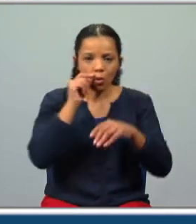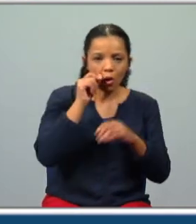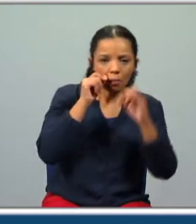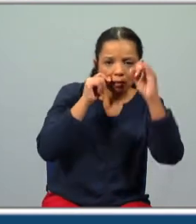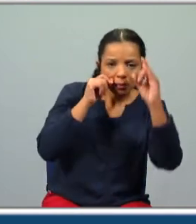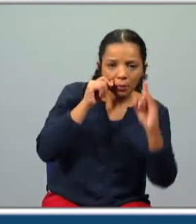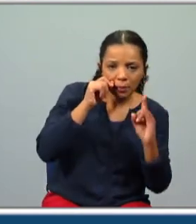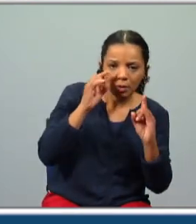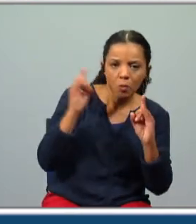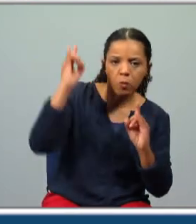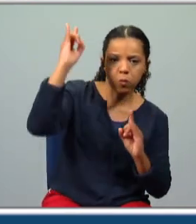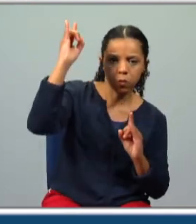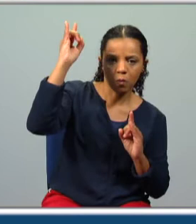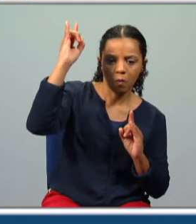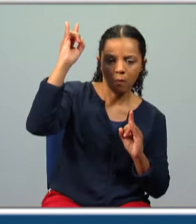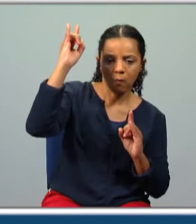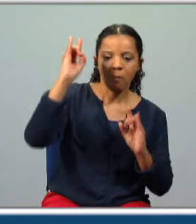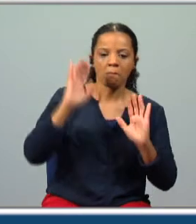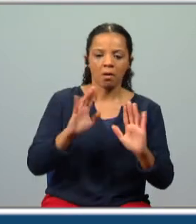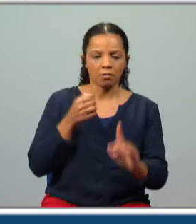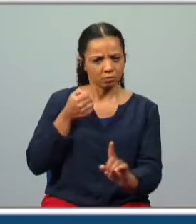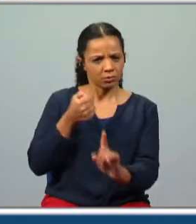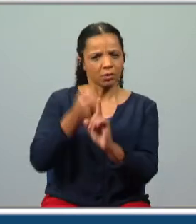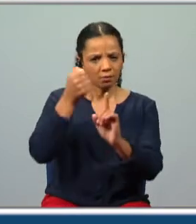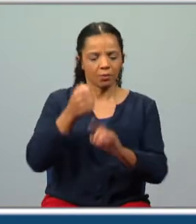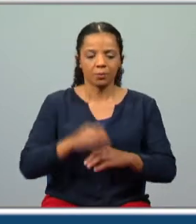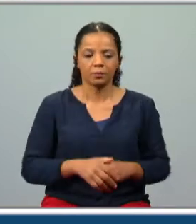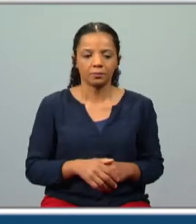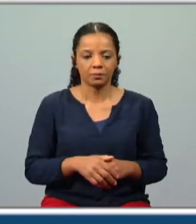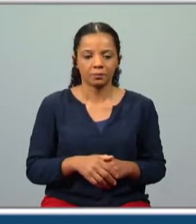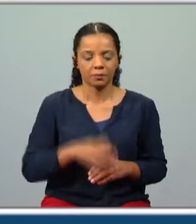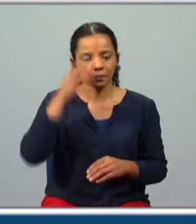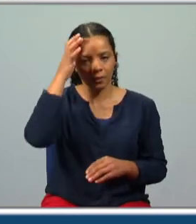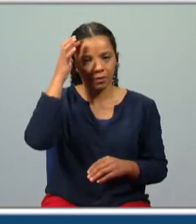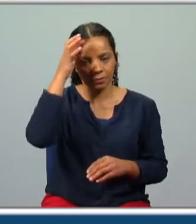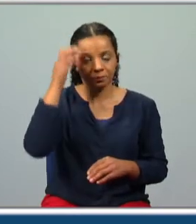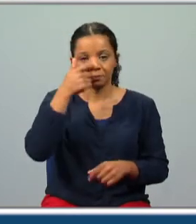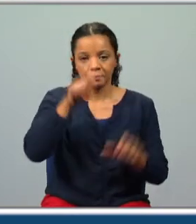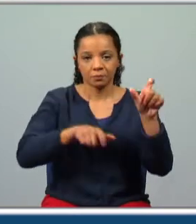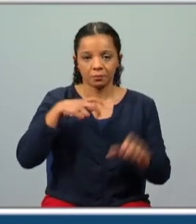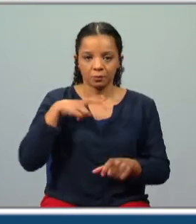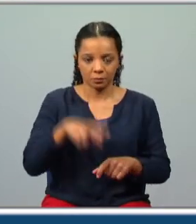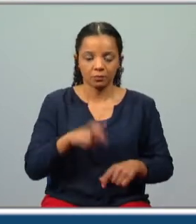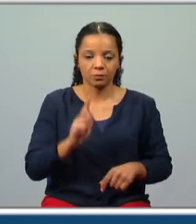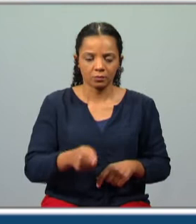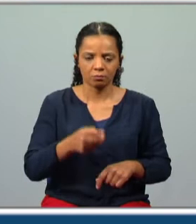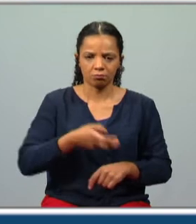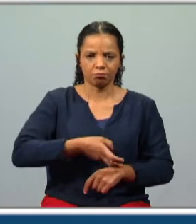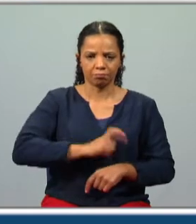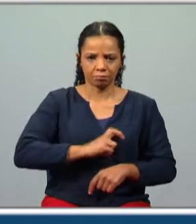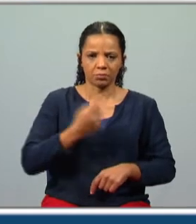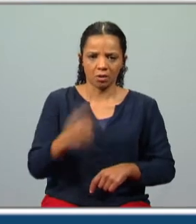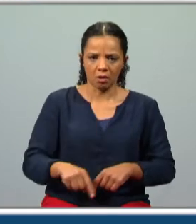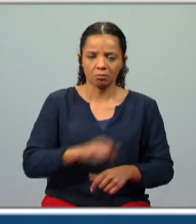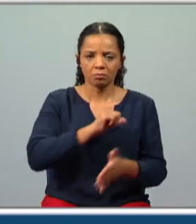perante ele mas numa atitude de desafio então os portugueses são muito corajosos